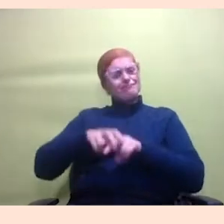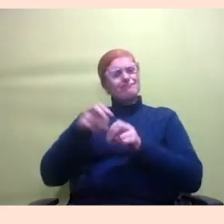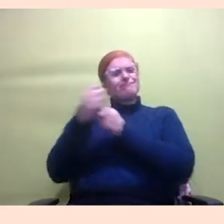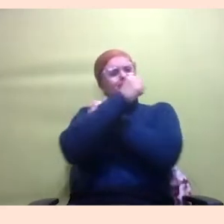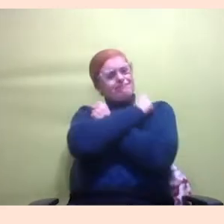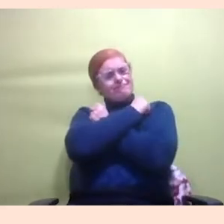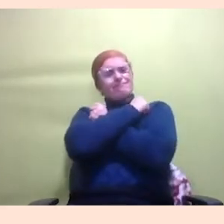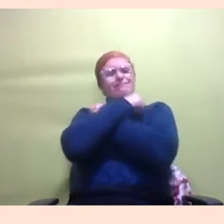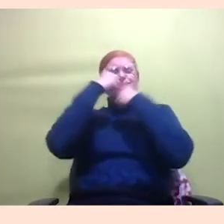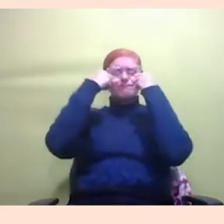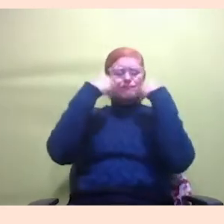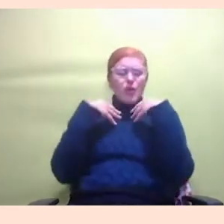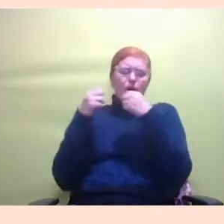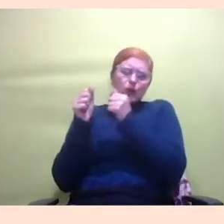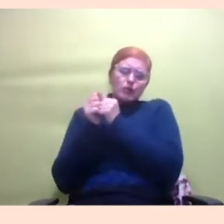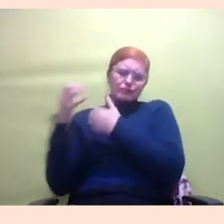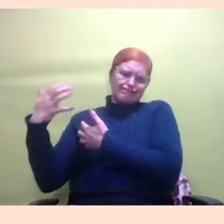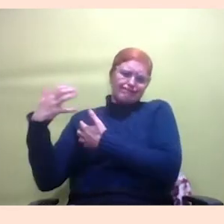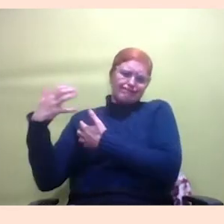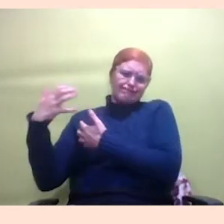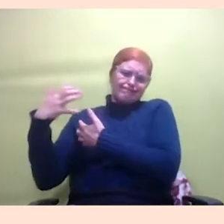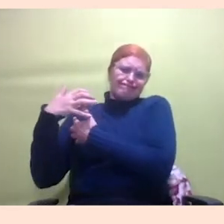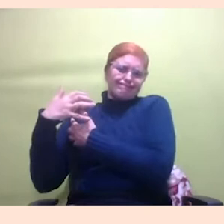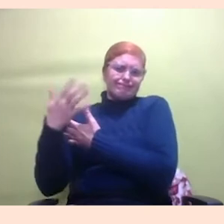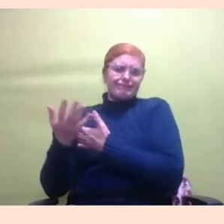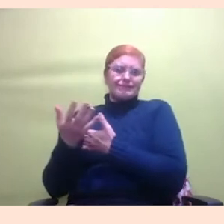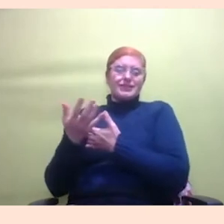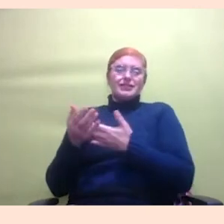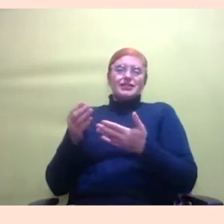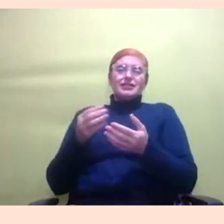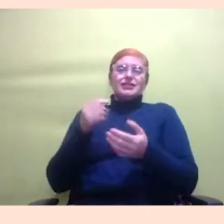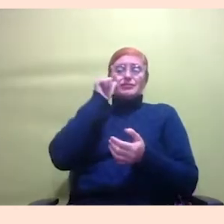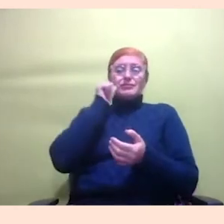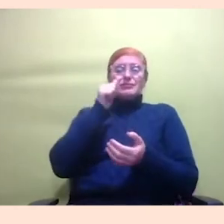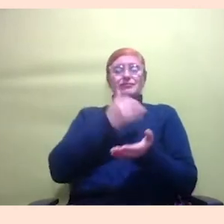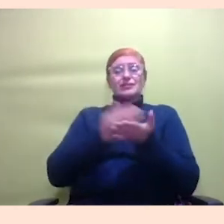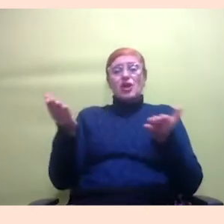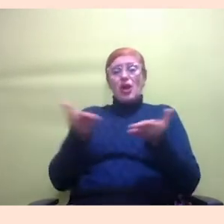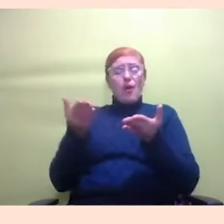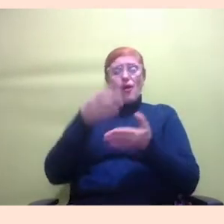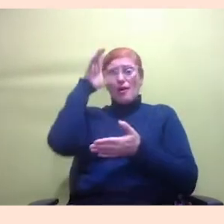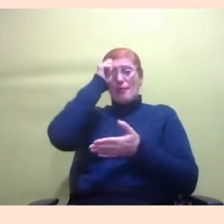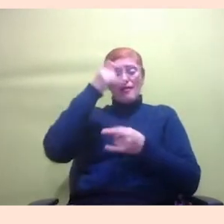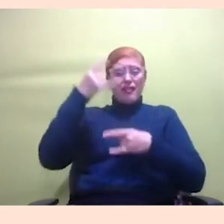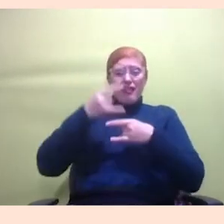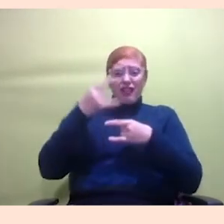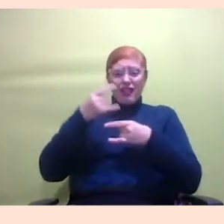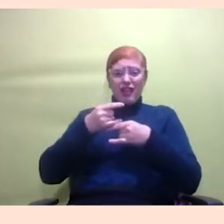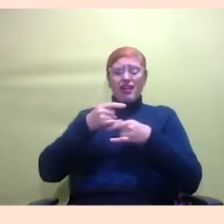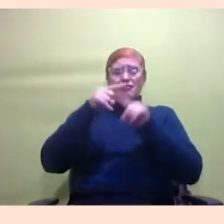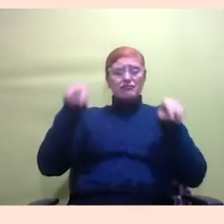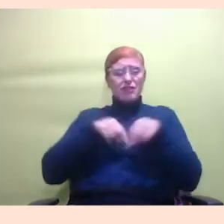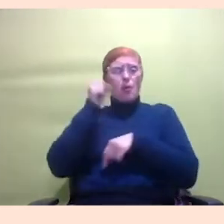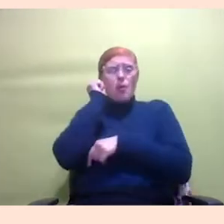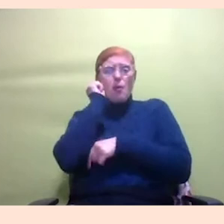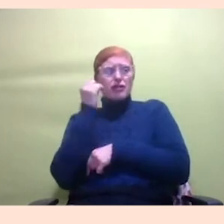e aí você tem essas meninas que estão começando agora e estão aprendendo tudo por live num quarto sozinhas muitas vezes num lugar onde